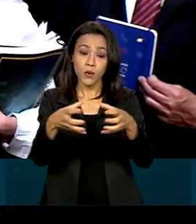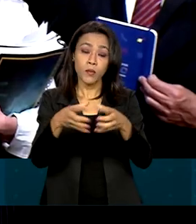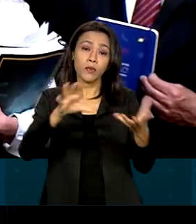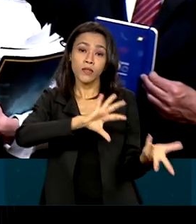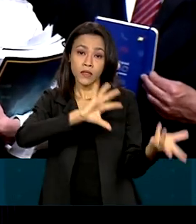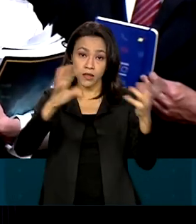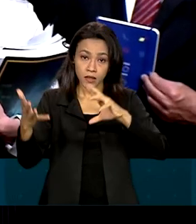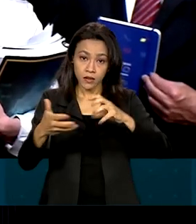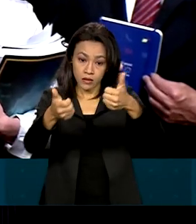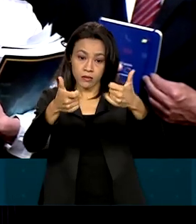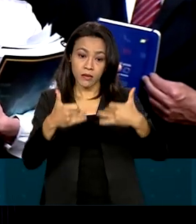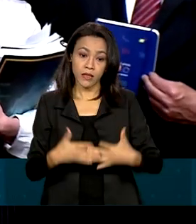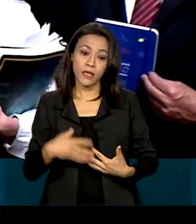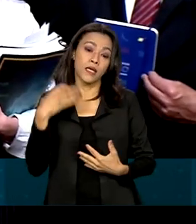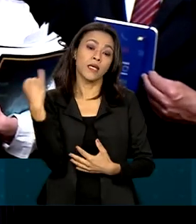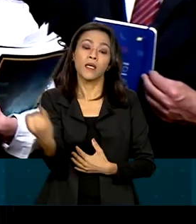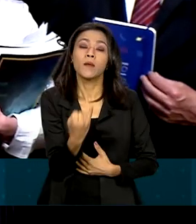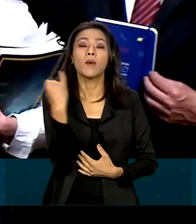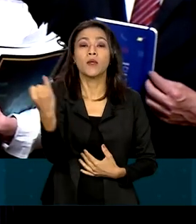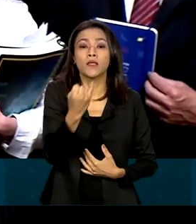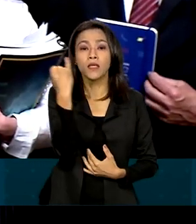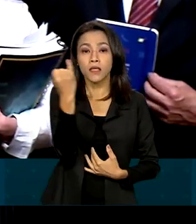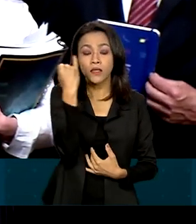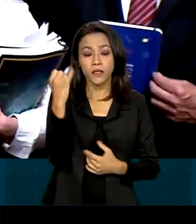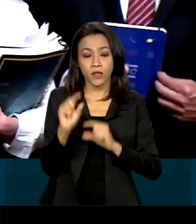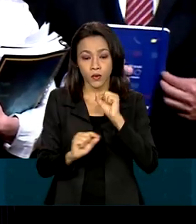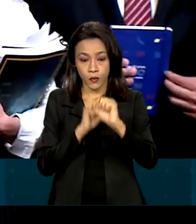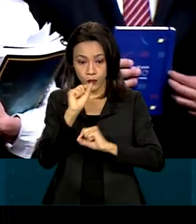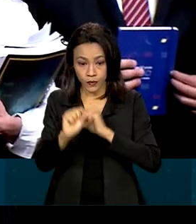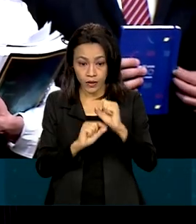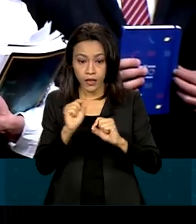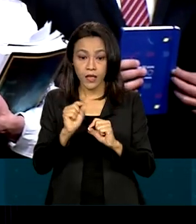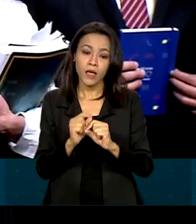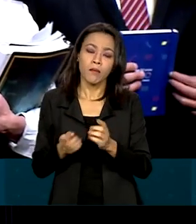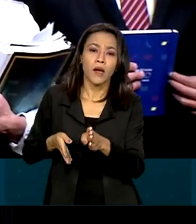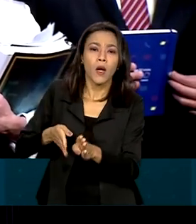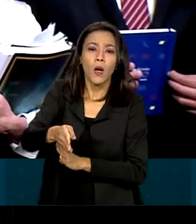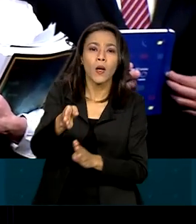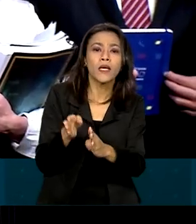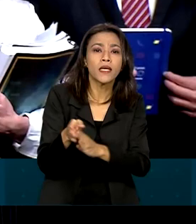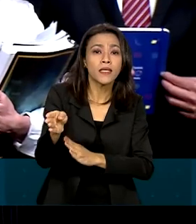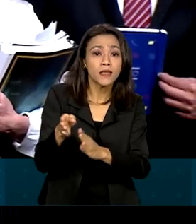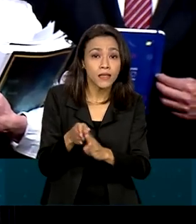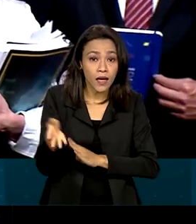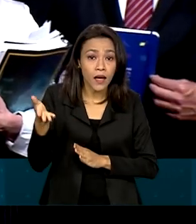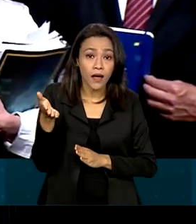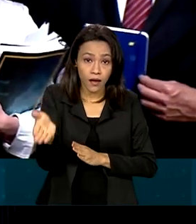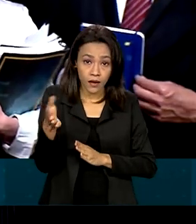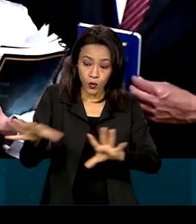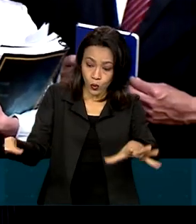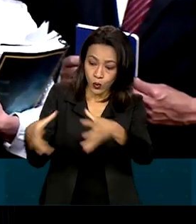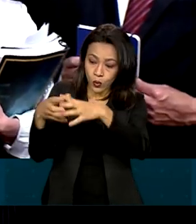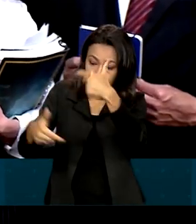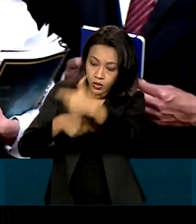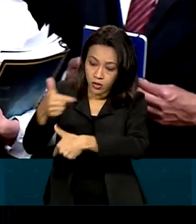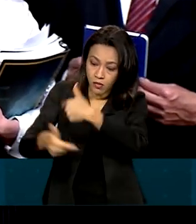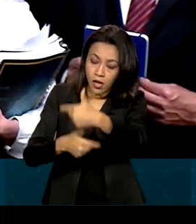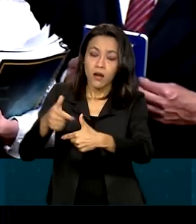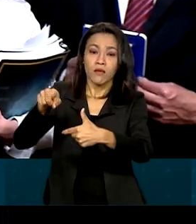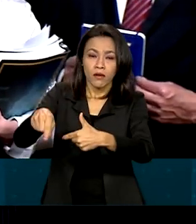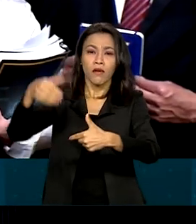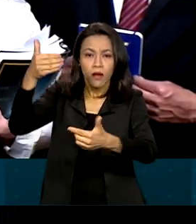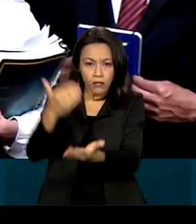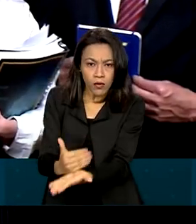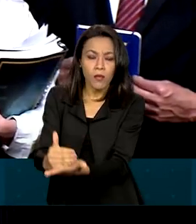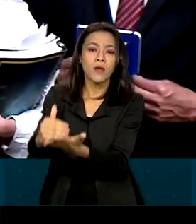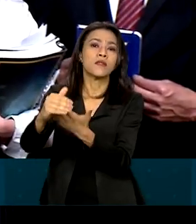para auxiliar exatamente no planejamento da gestão que se iniciará no dia 1º de janeiro de